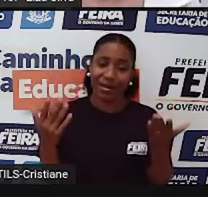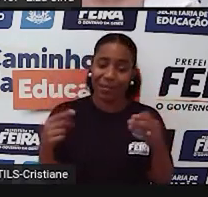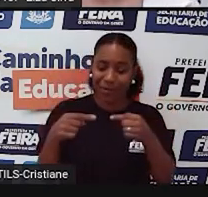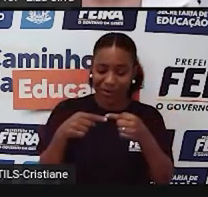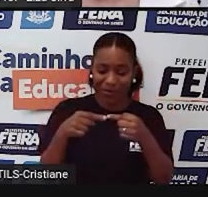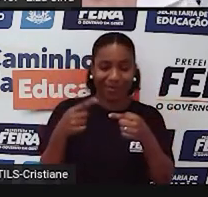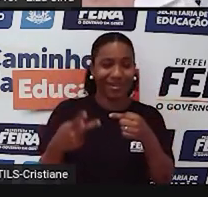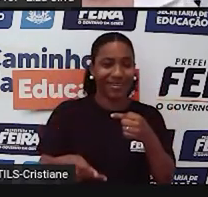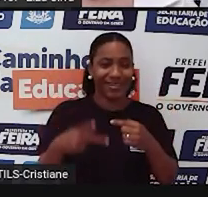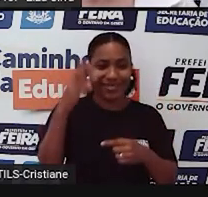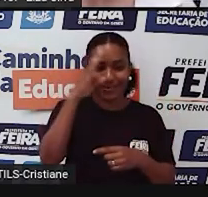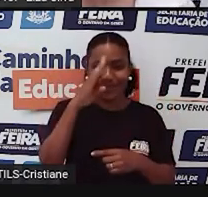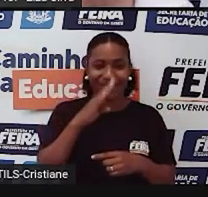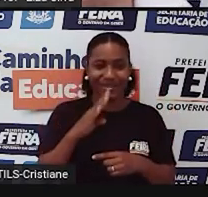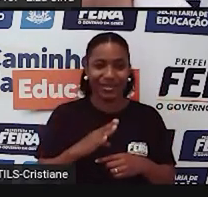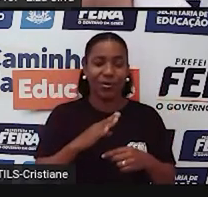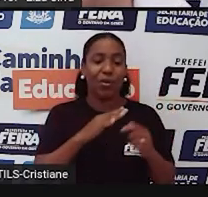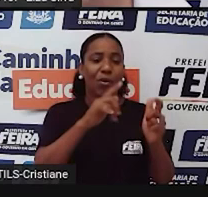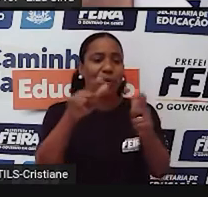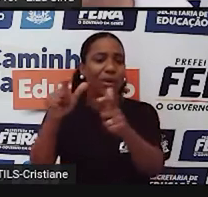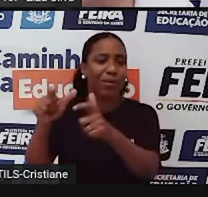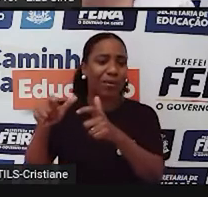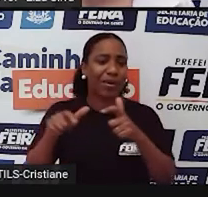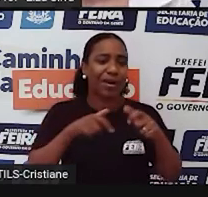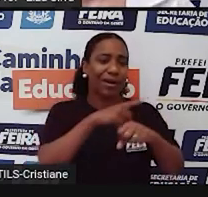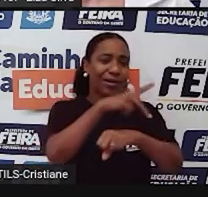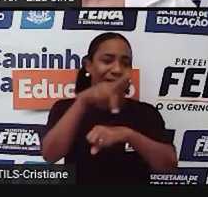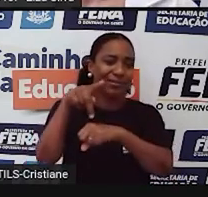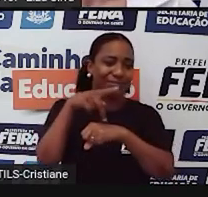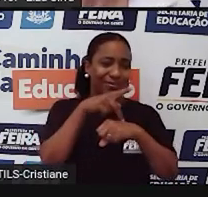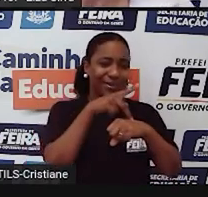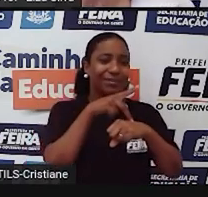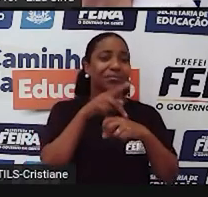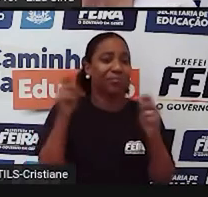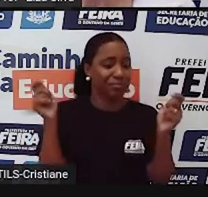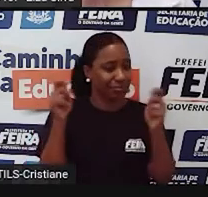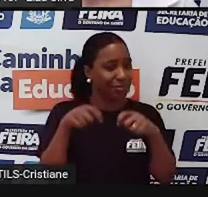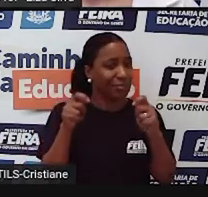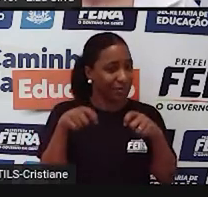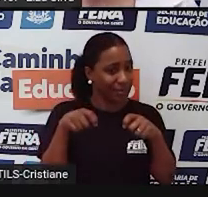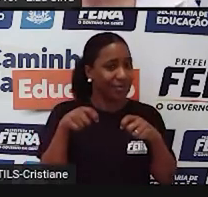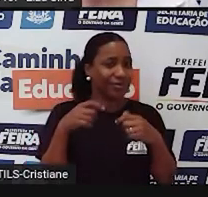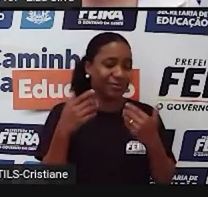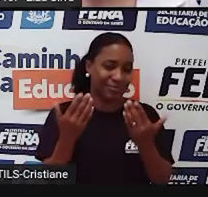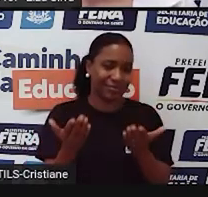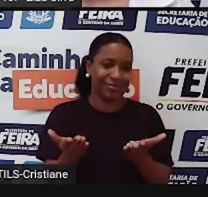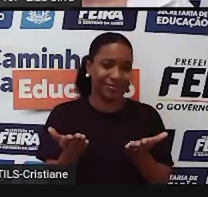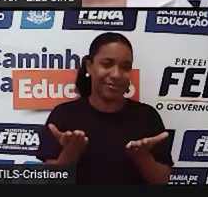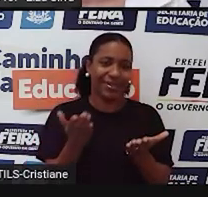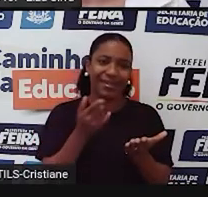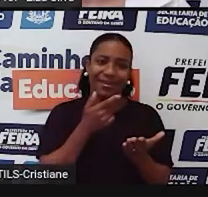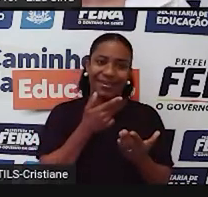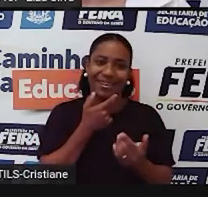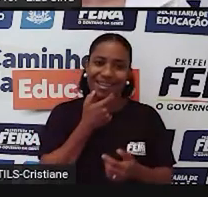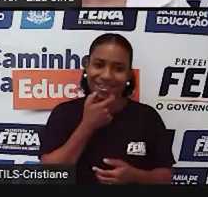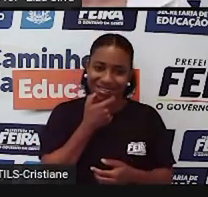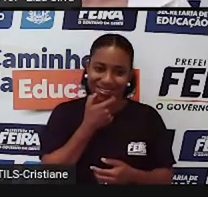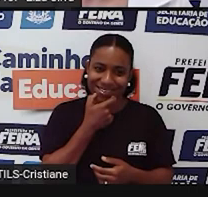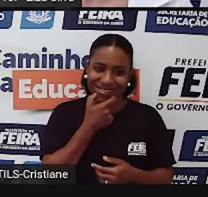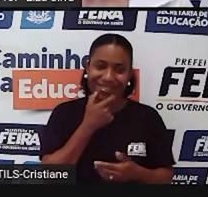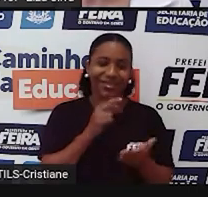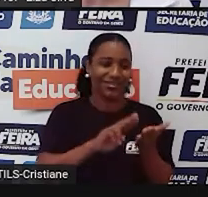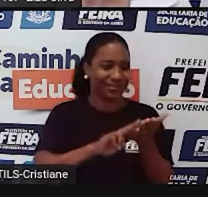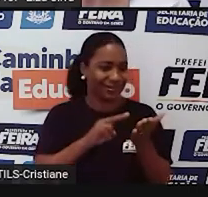que são utilizados em outros lugares do mundo. E que também, é claro, sejam falados em